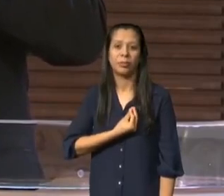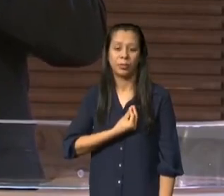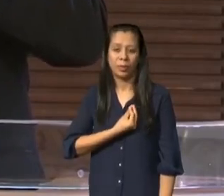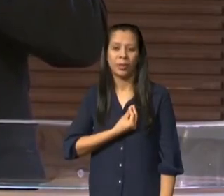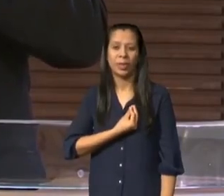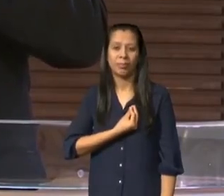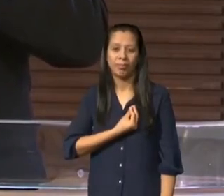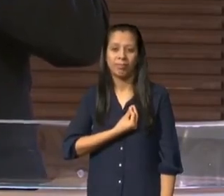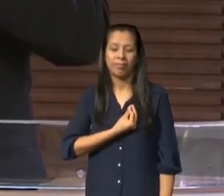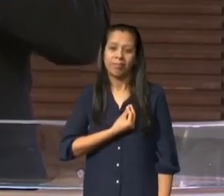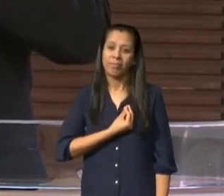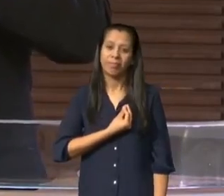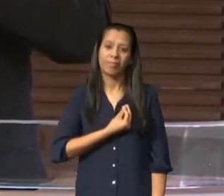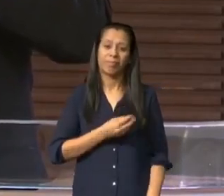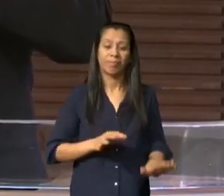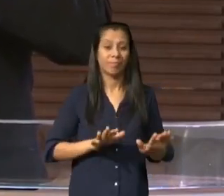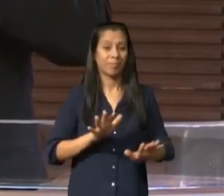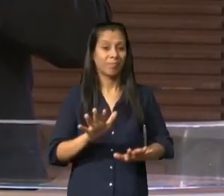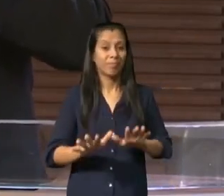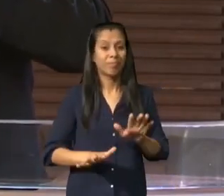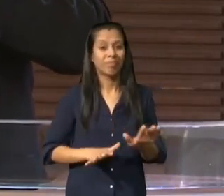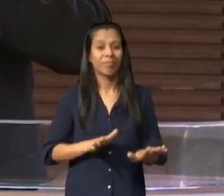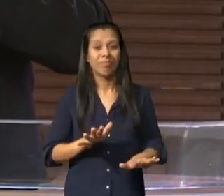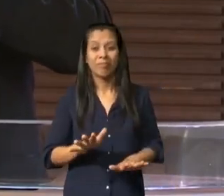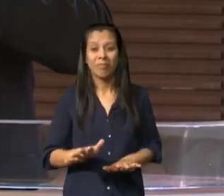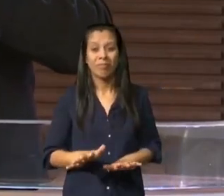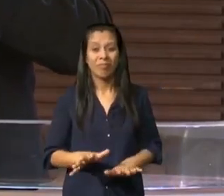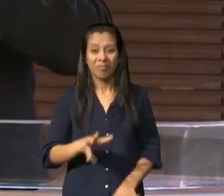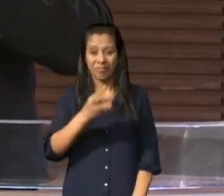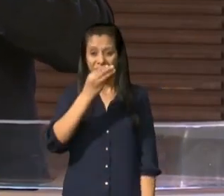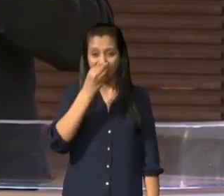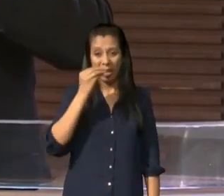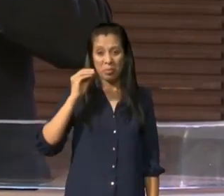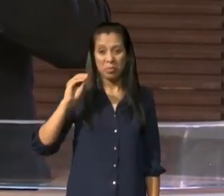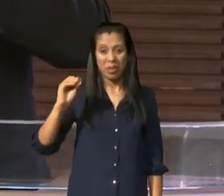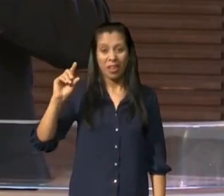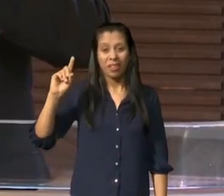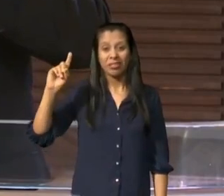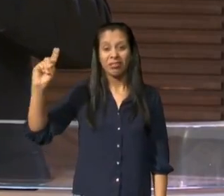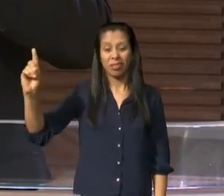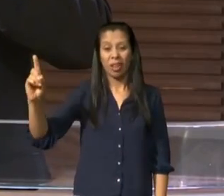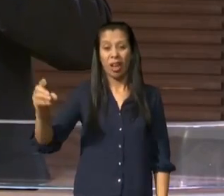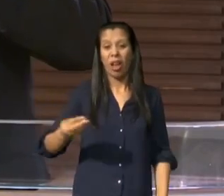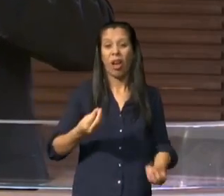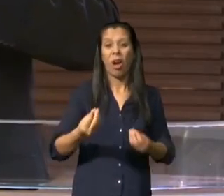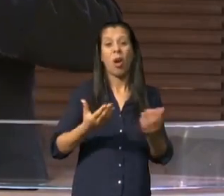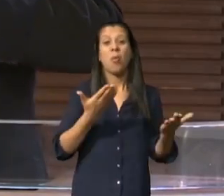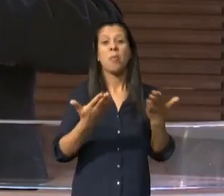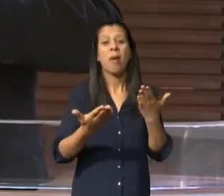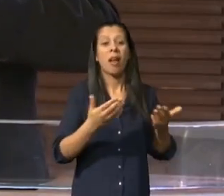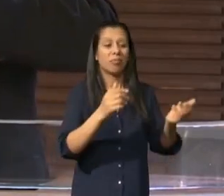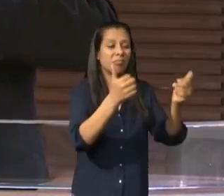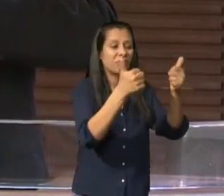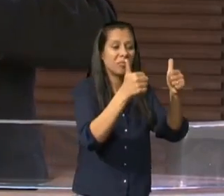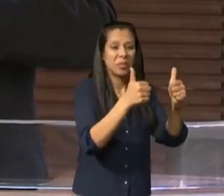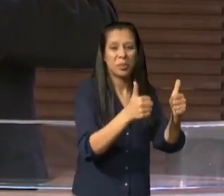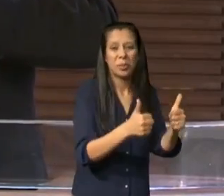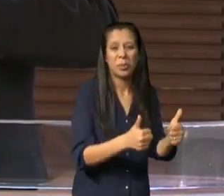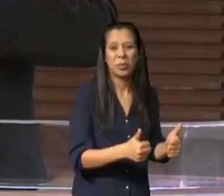que eu estou agindo com idolatria no sentido de colocar a Deus em segundo plano